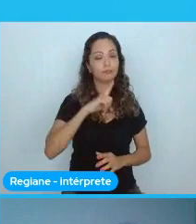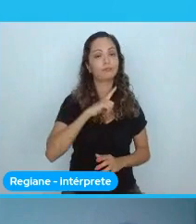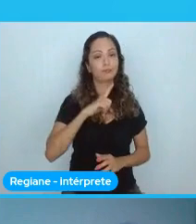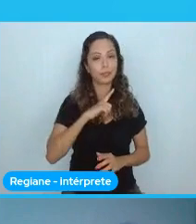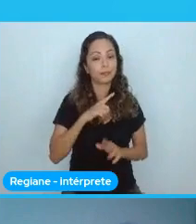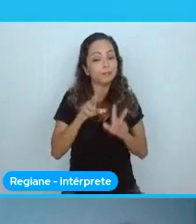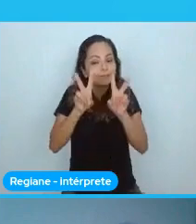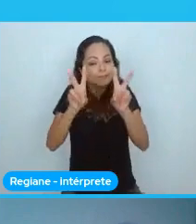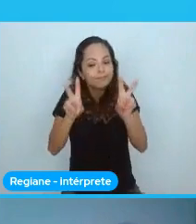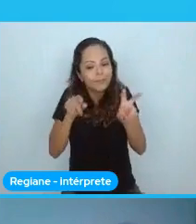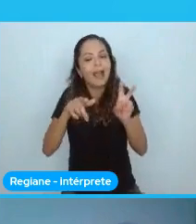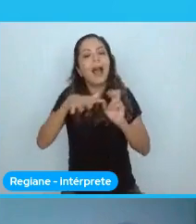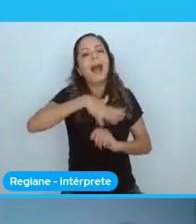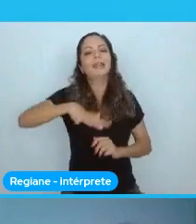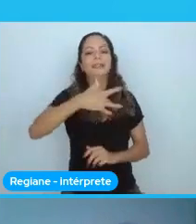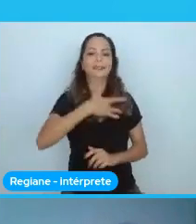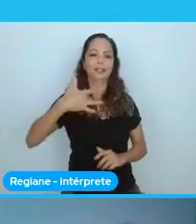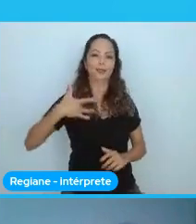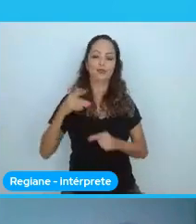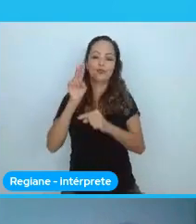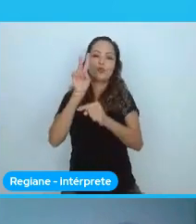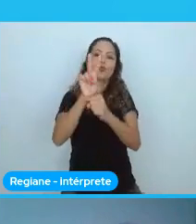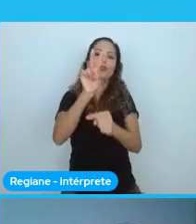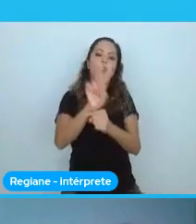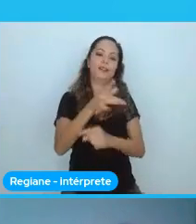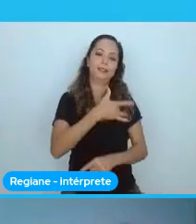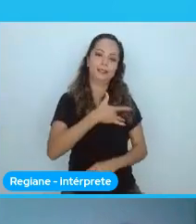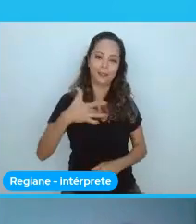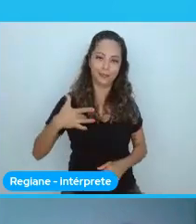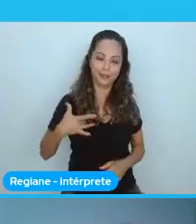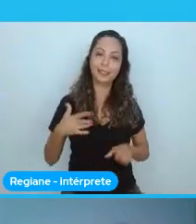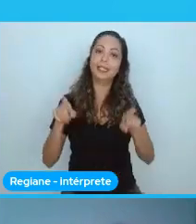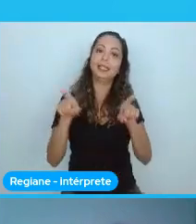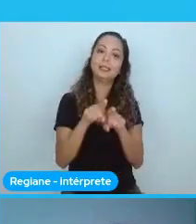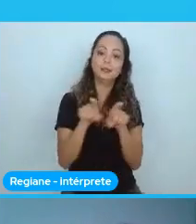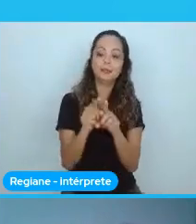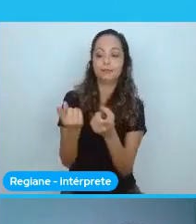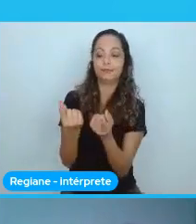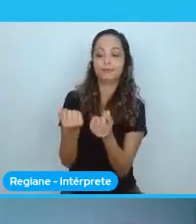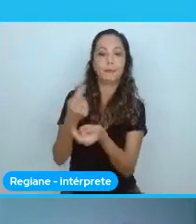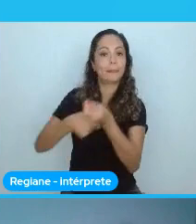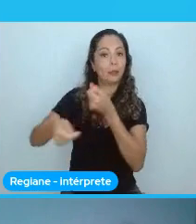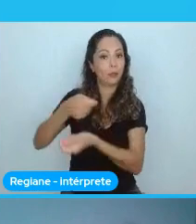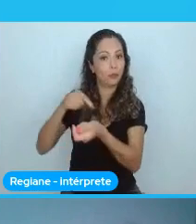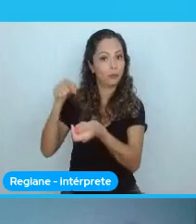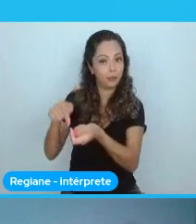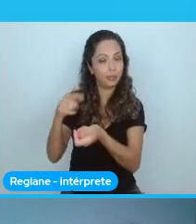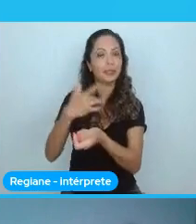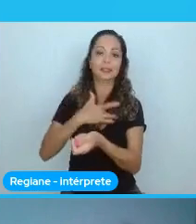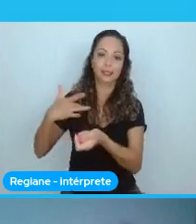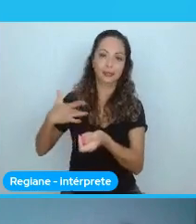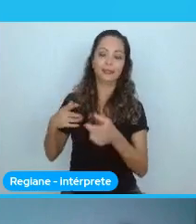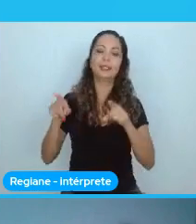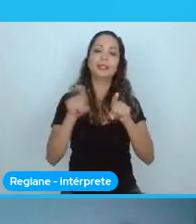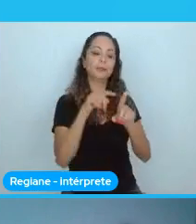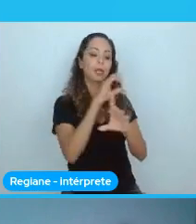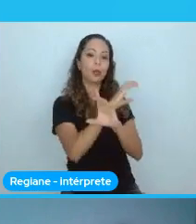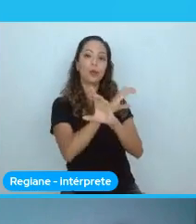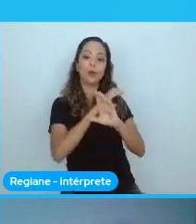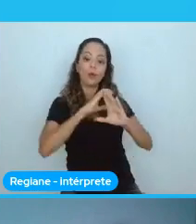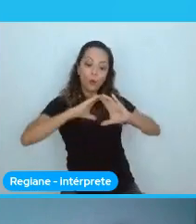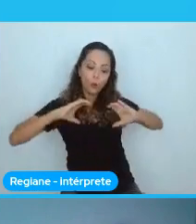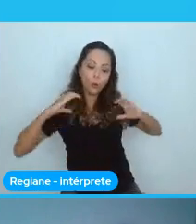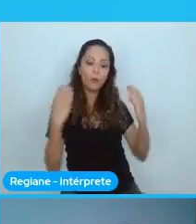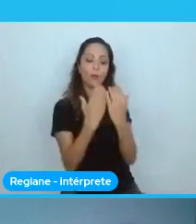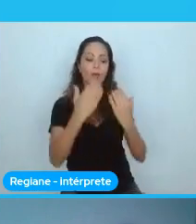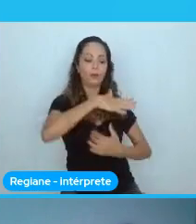coisa que é importante também, né, é que economia também faz parte da saúde, comunidade faz parte da saúde, o social, então,